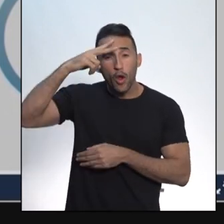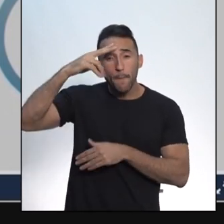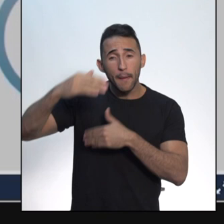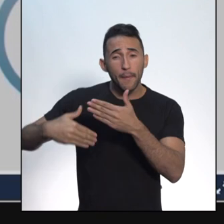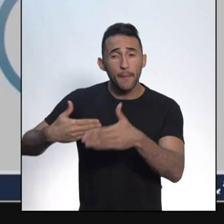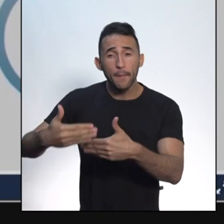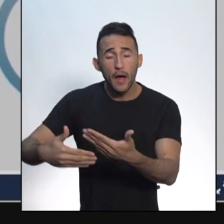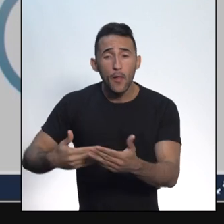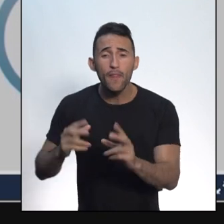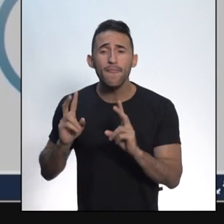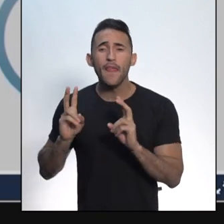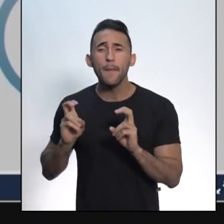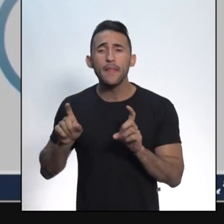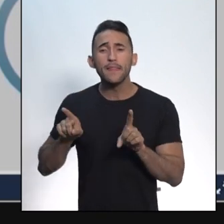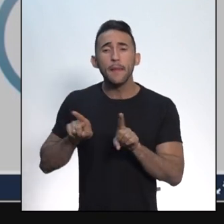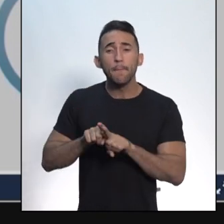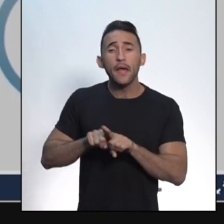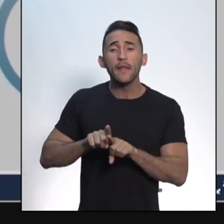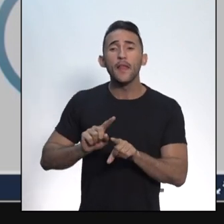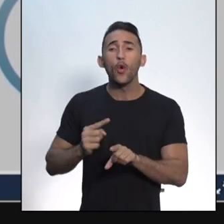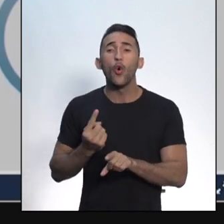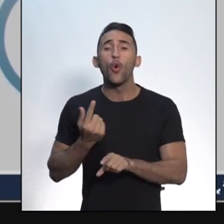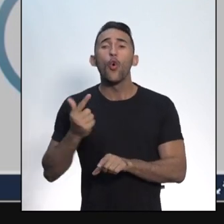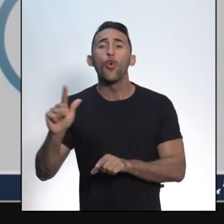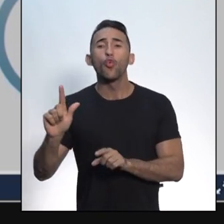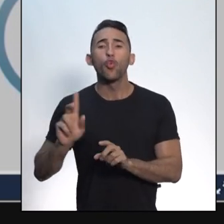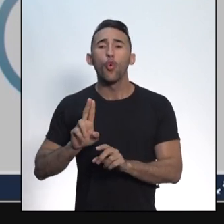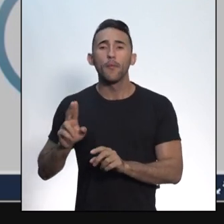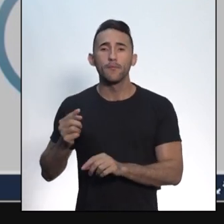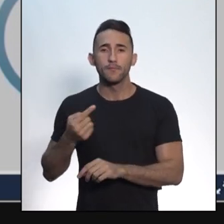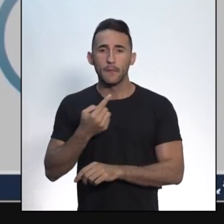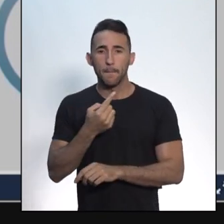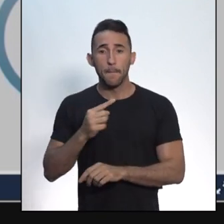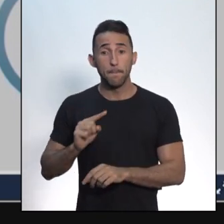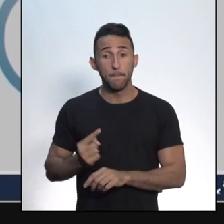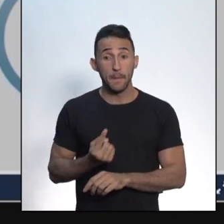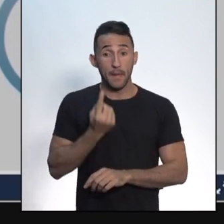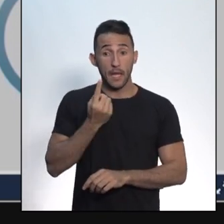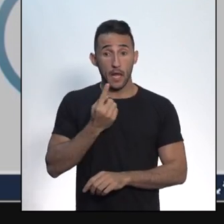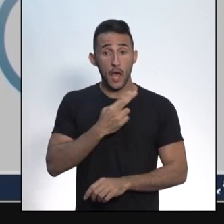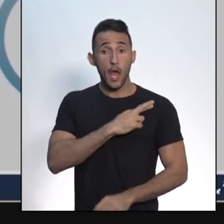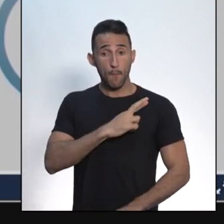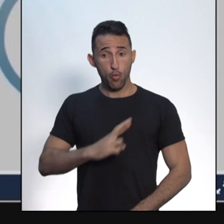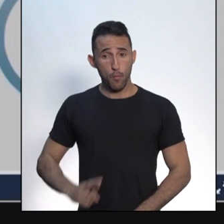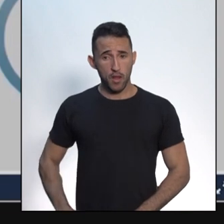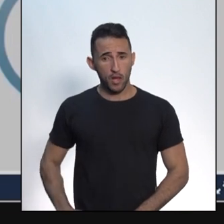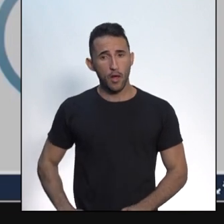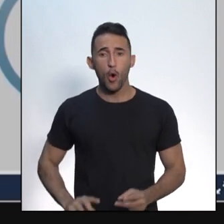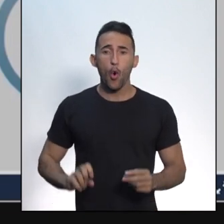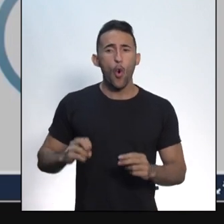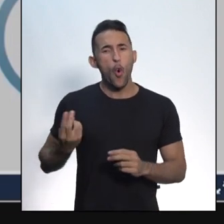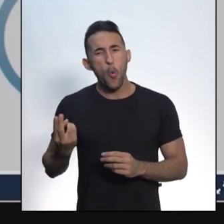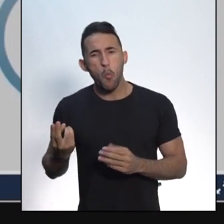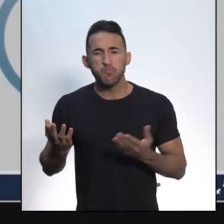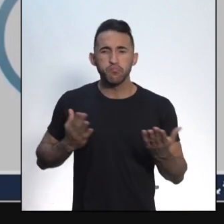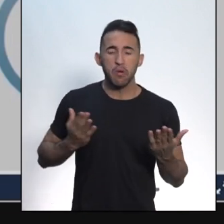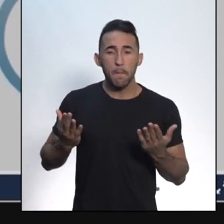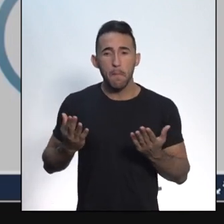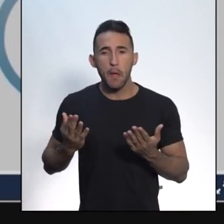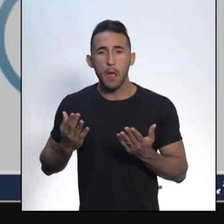é conhecido como Primeira República, então República Velha ou Primeira República